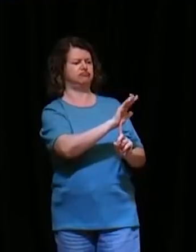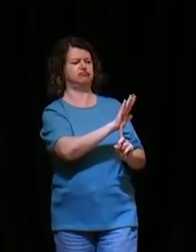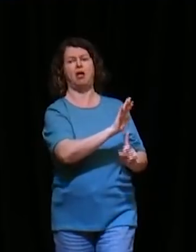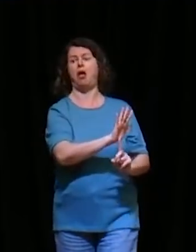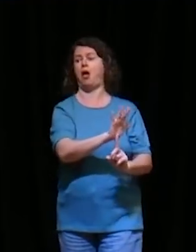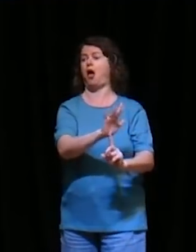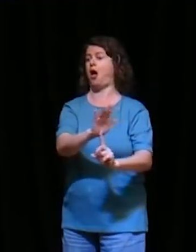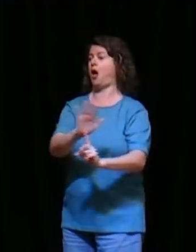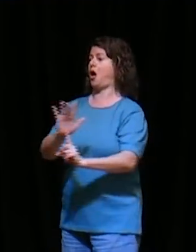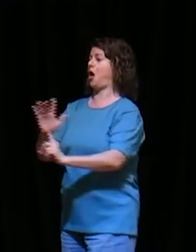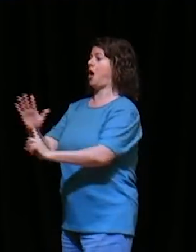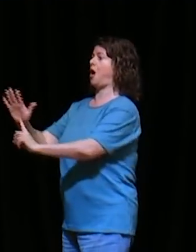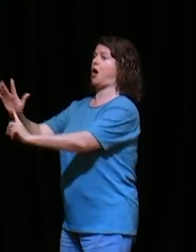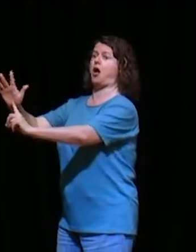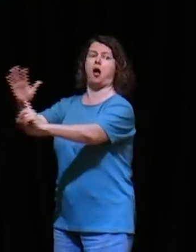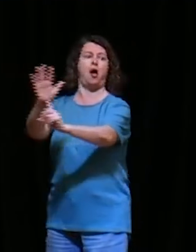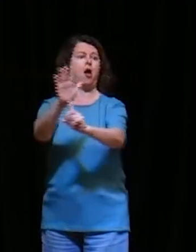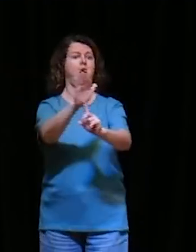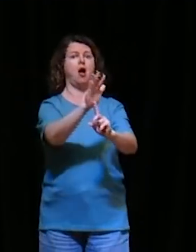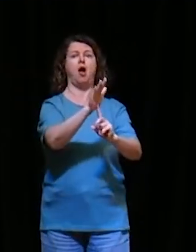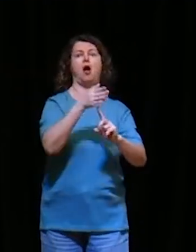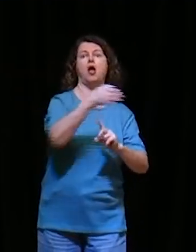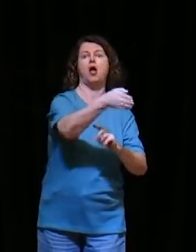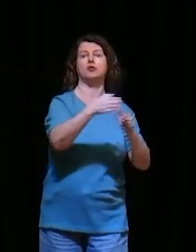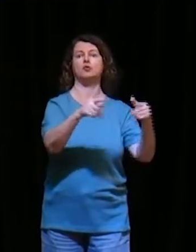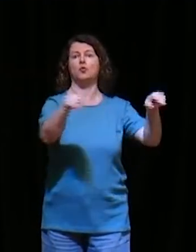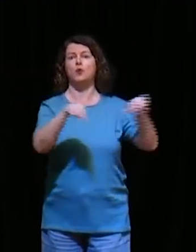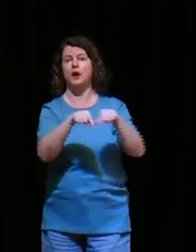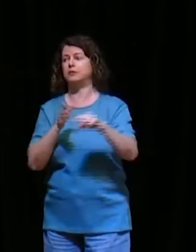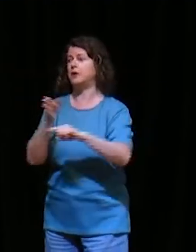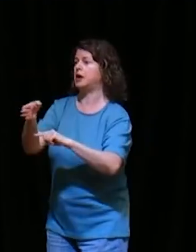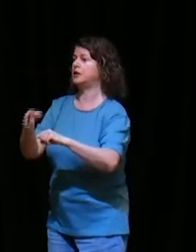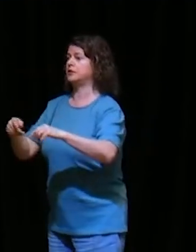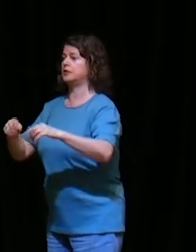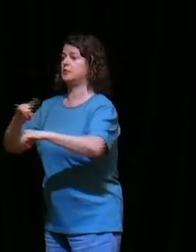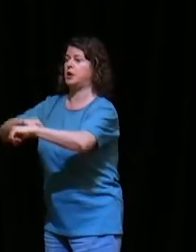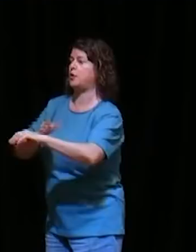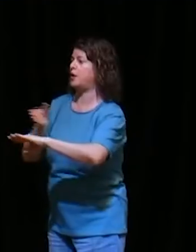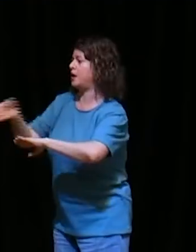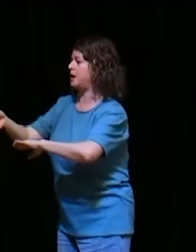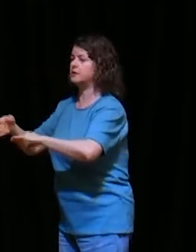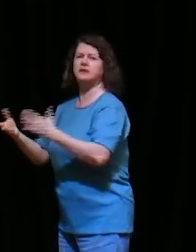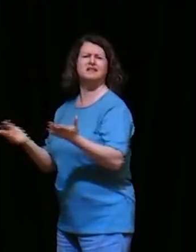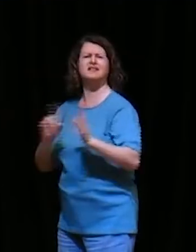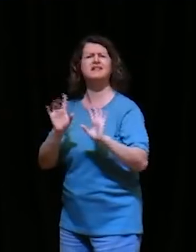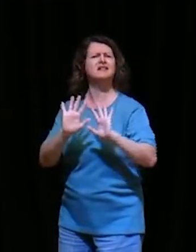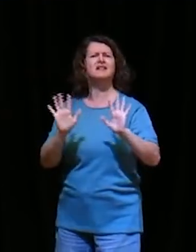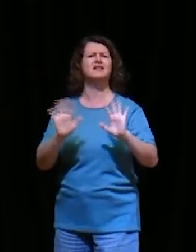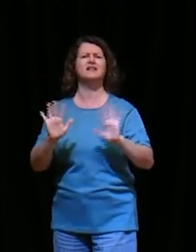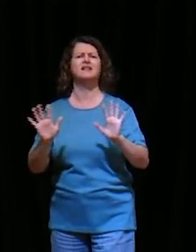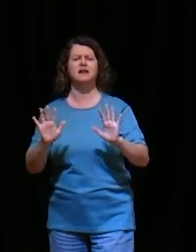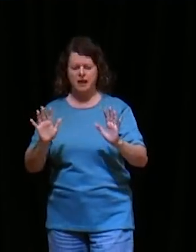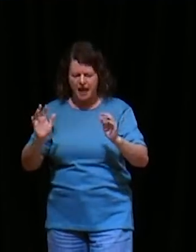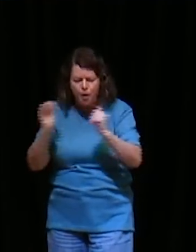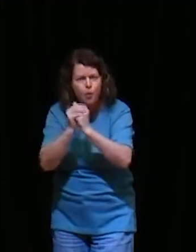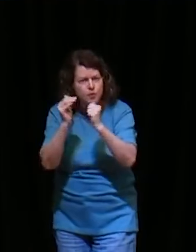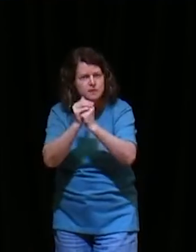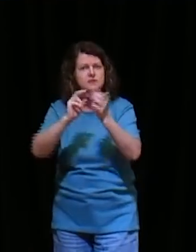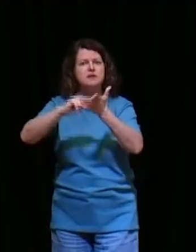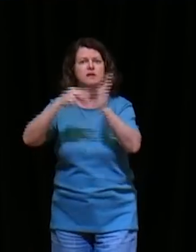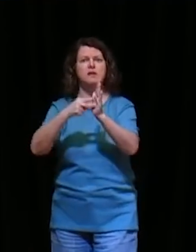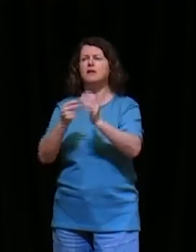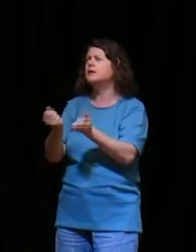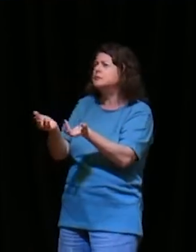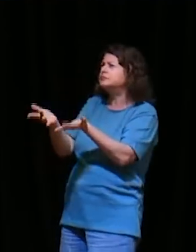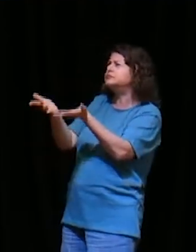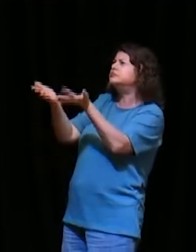a tua oração, ela vai subir, como se fosse, um perfume agradável, para o Senhor, e Jesus vai dizer, em Lucas 18, um